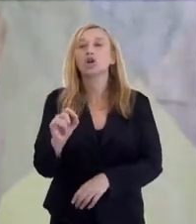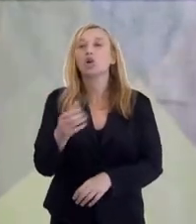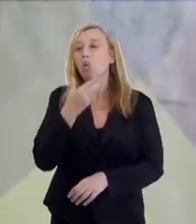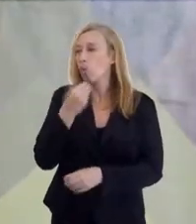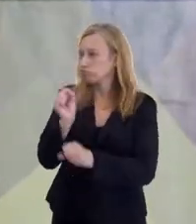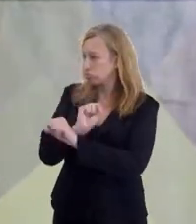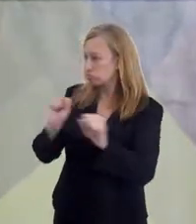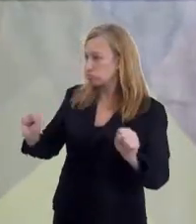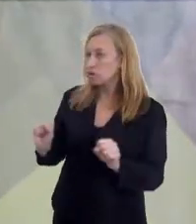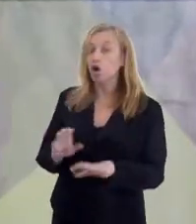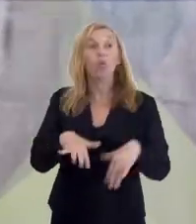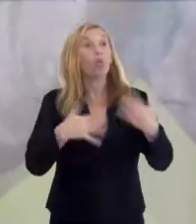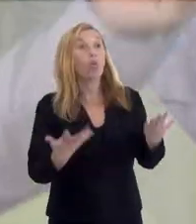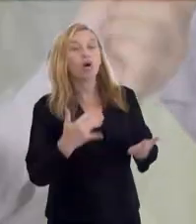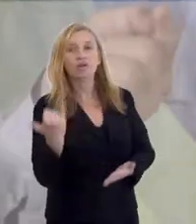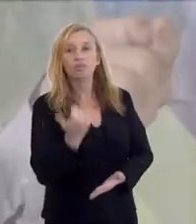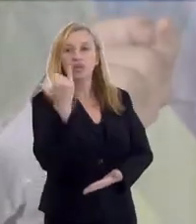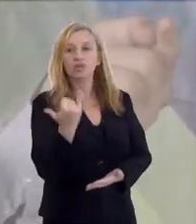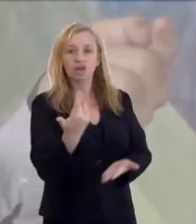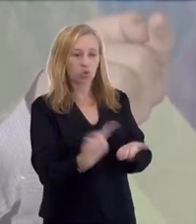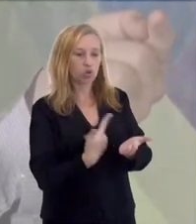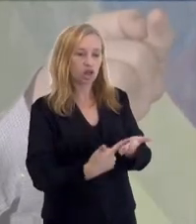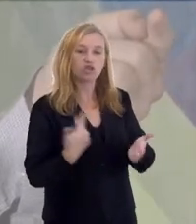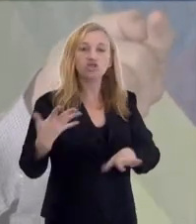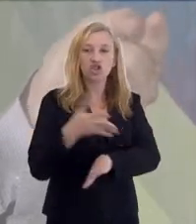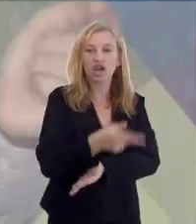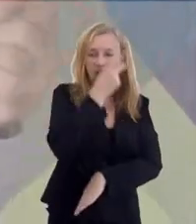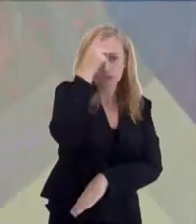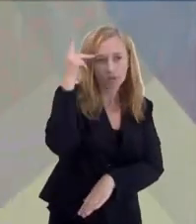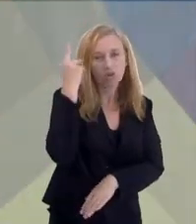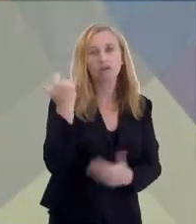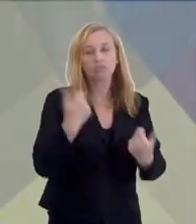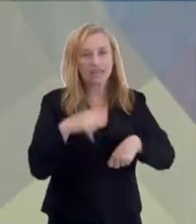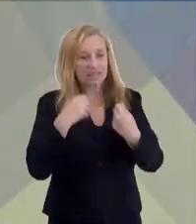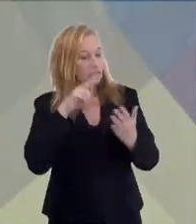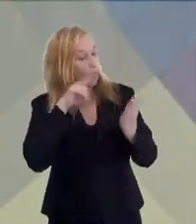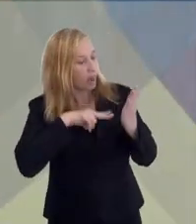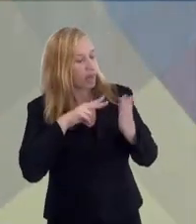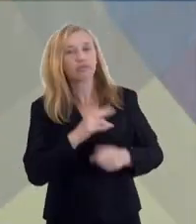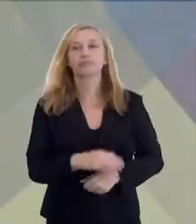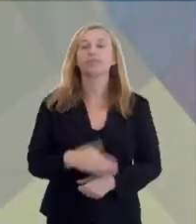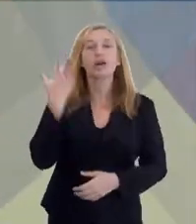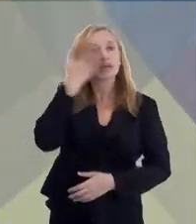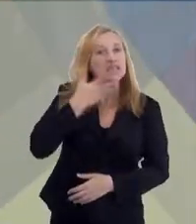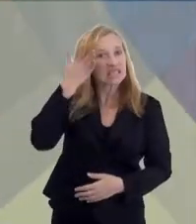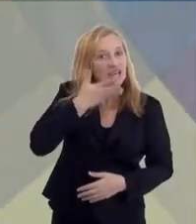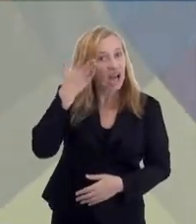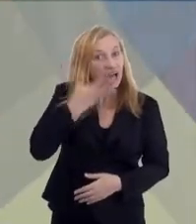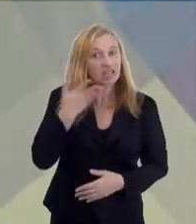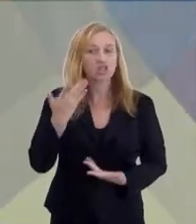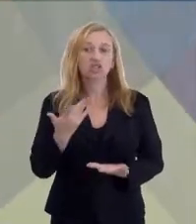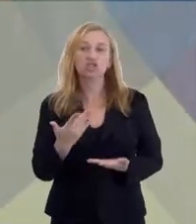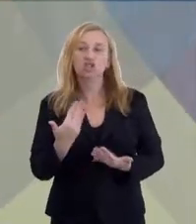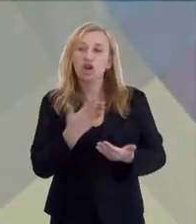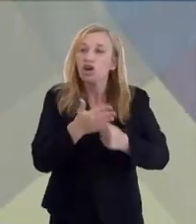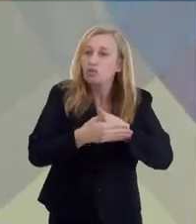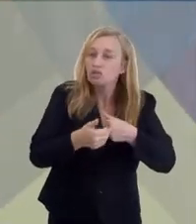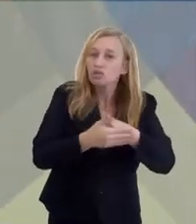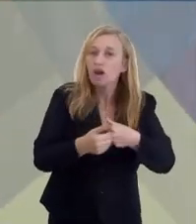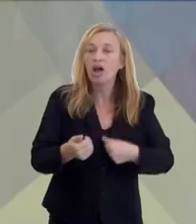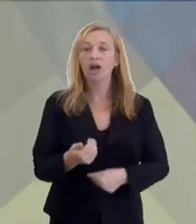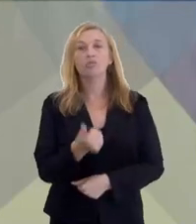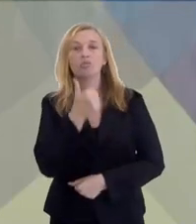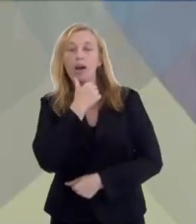Então, o que foi a importância? O rapaz ser liberto? Qual a importância? Os livros chegarem às pessoas que precisam ler?